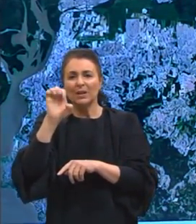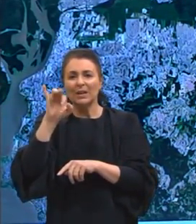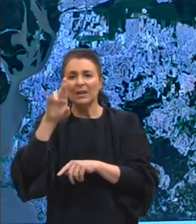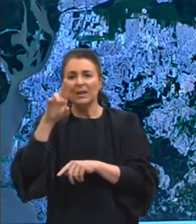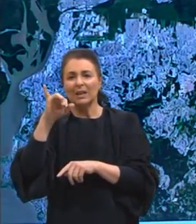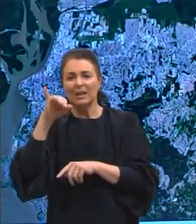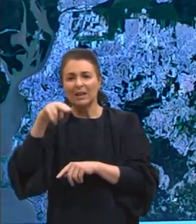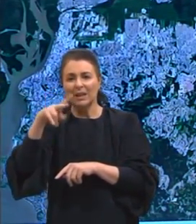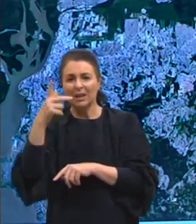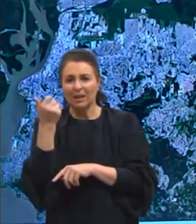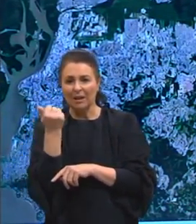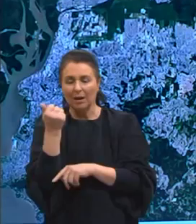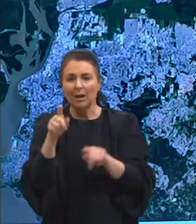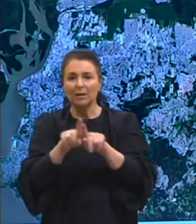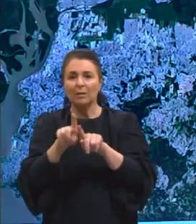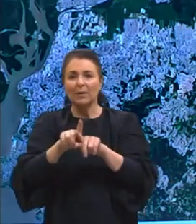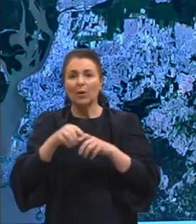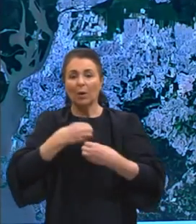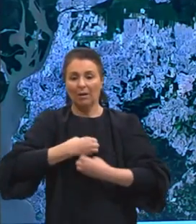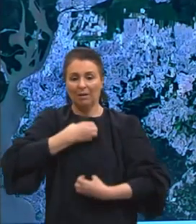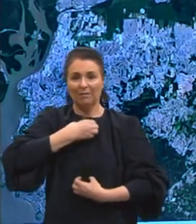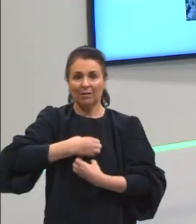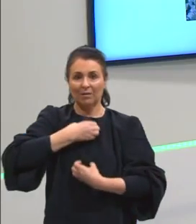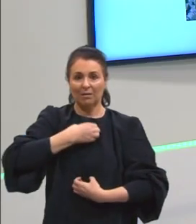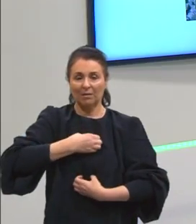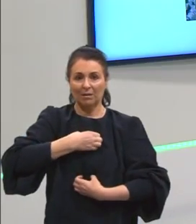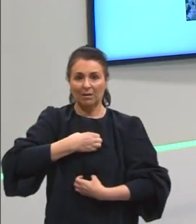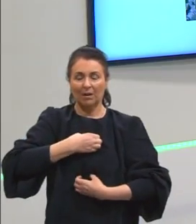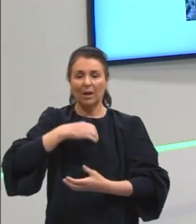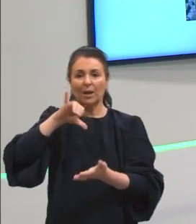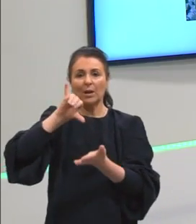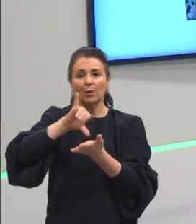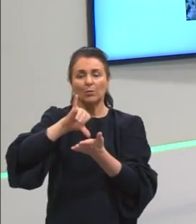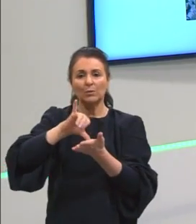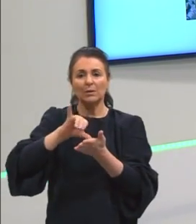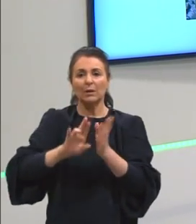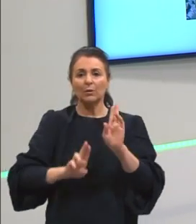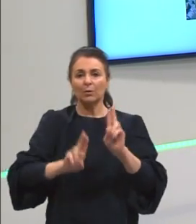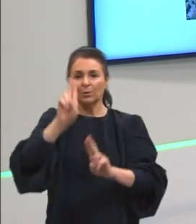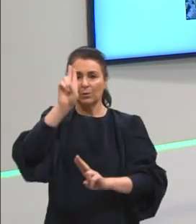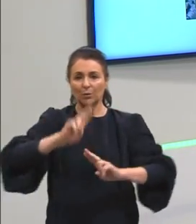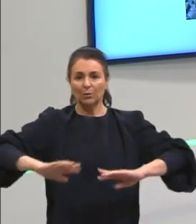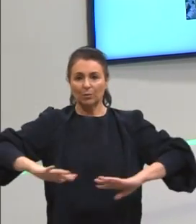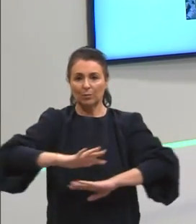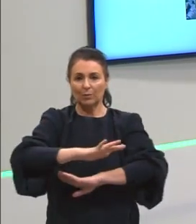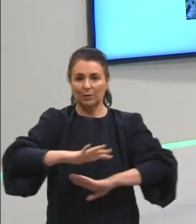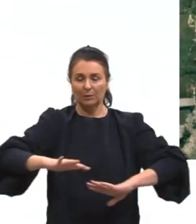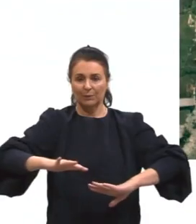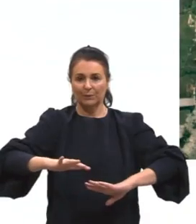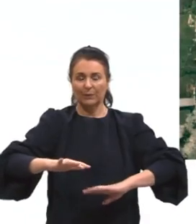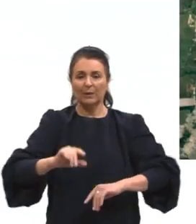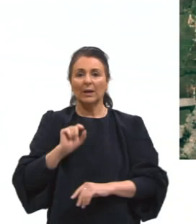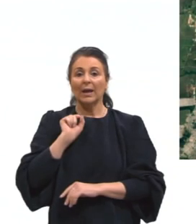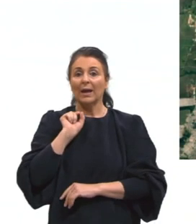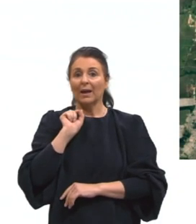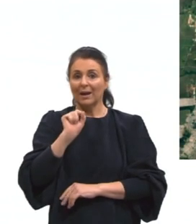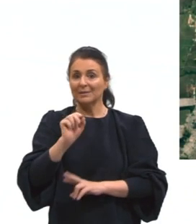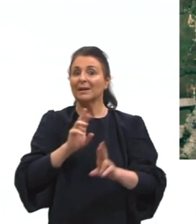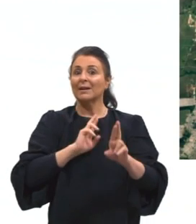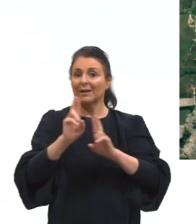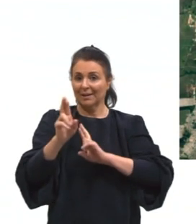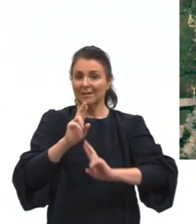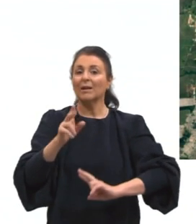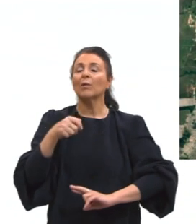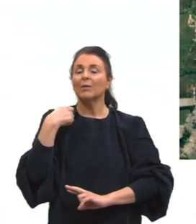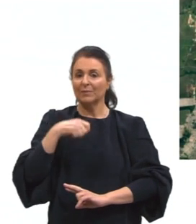são dois municípios, dá para dizer só que é um centro urbano, né, só um núcleo urbano, tá, gurizada? Então, é essa relação aqui